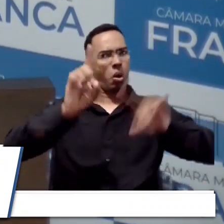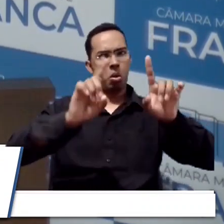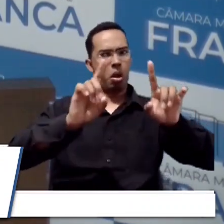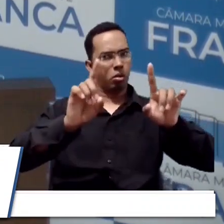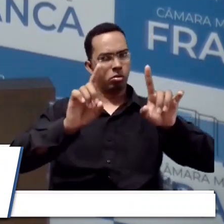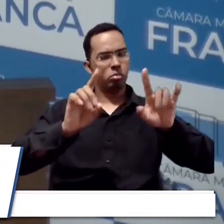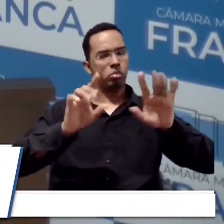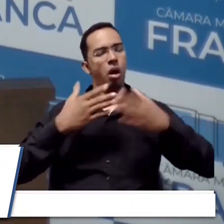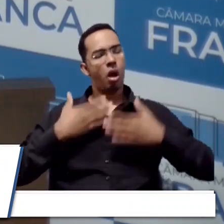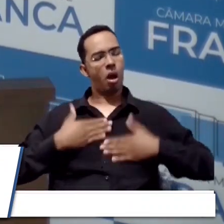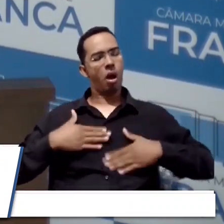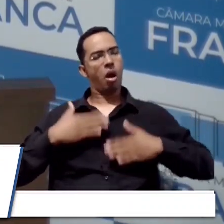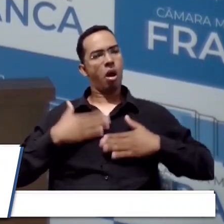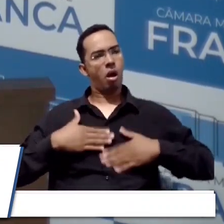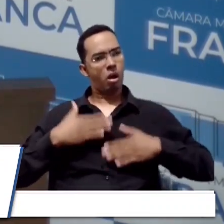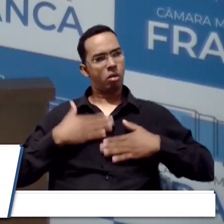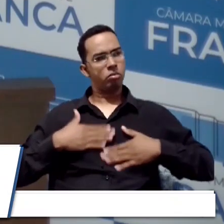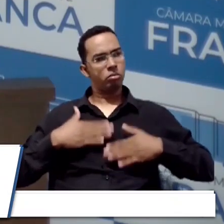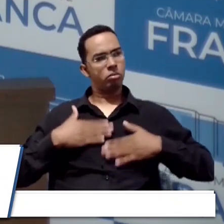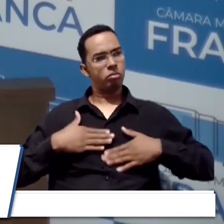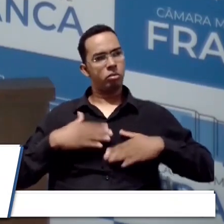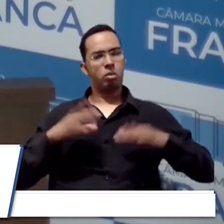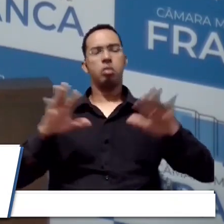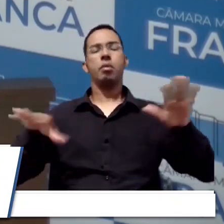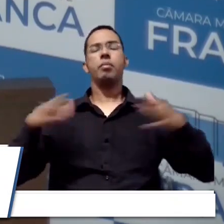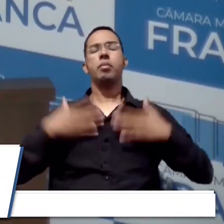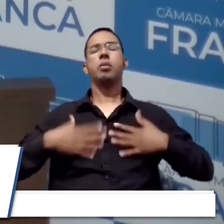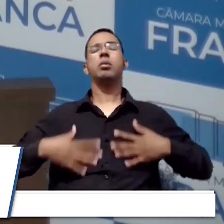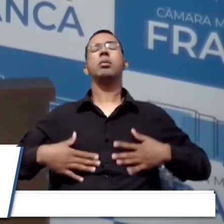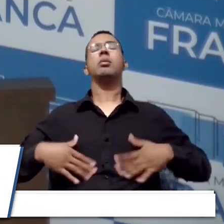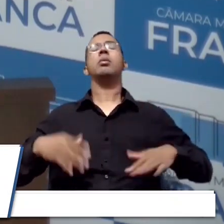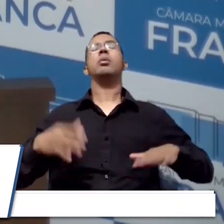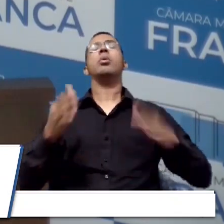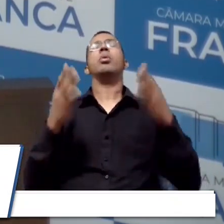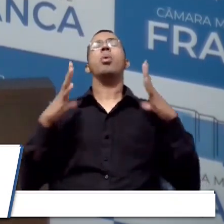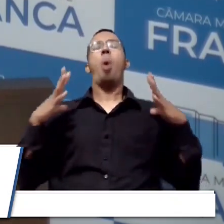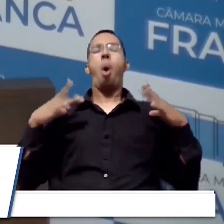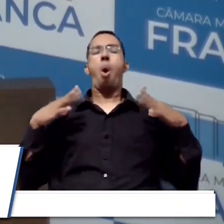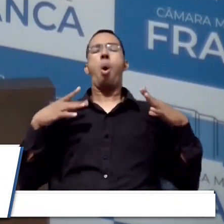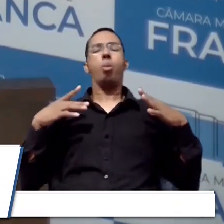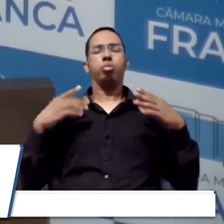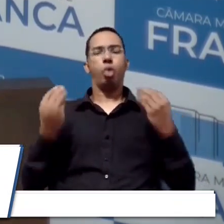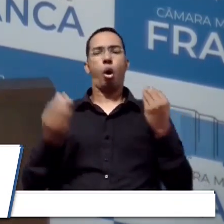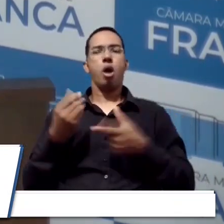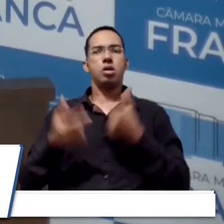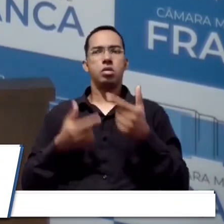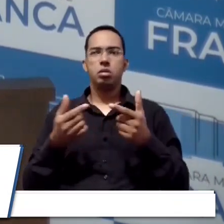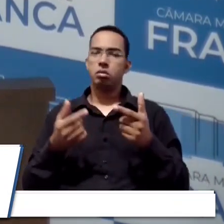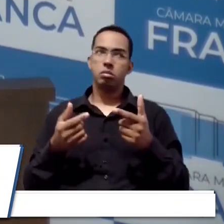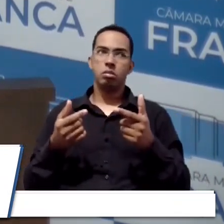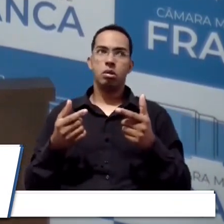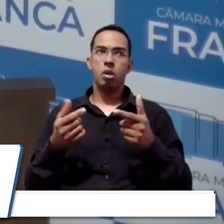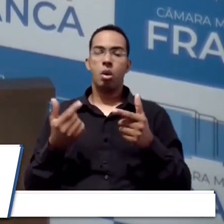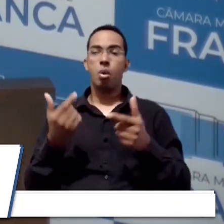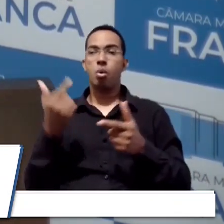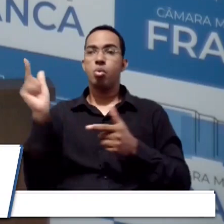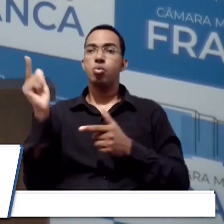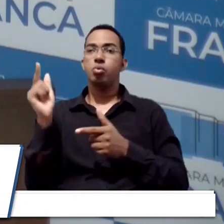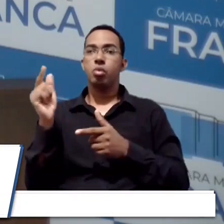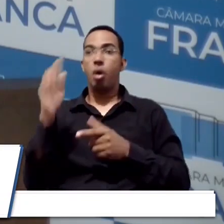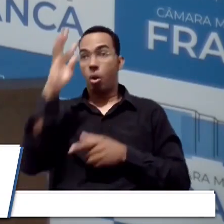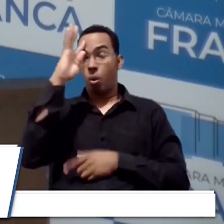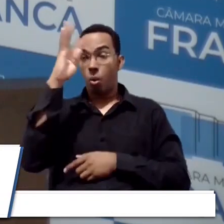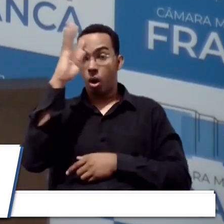nós vamos, lá nós vamos, está todo mundo de recesso, eles não vão ter como trabalhar lá, vamos mandar um chuvão na quarta